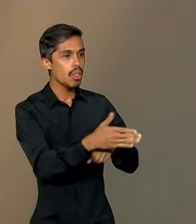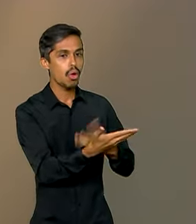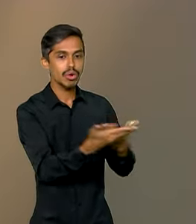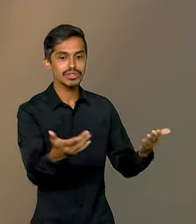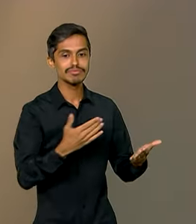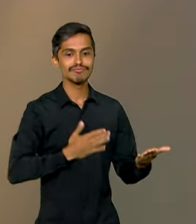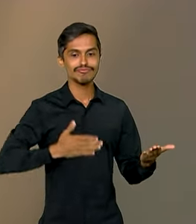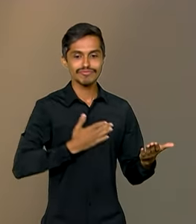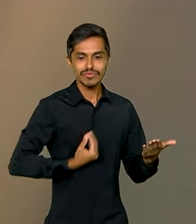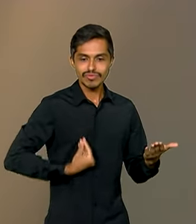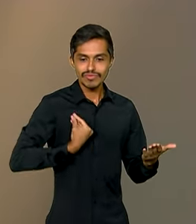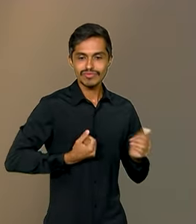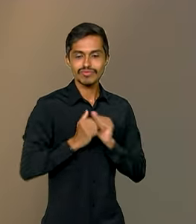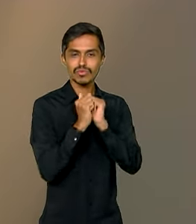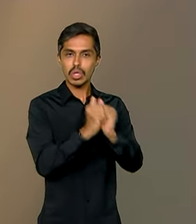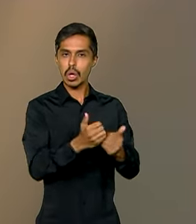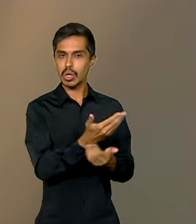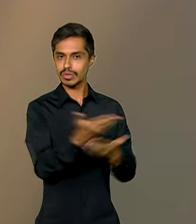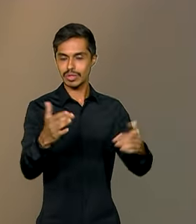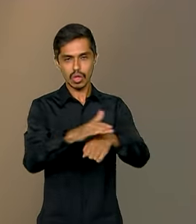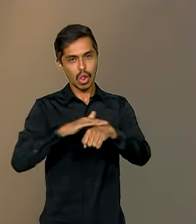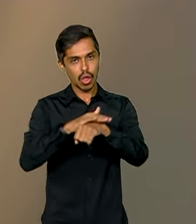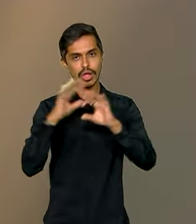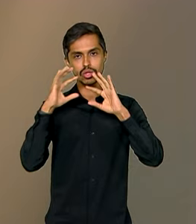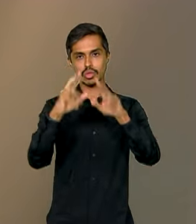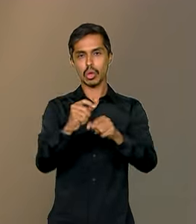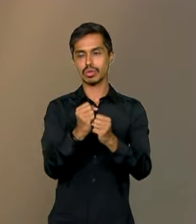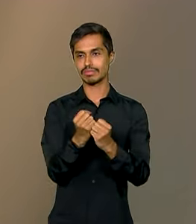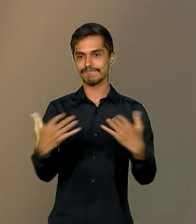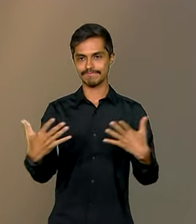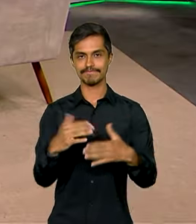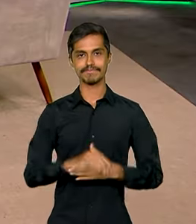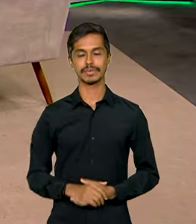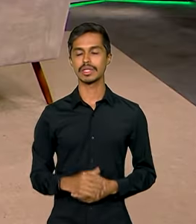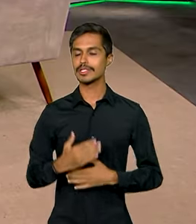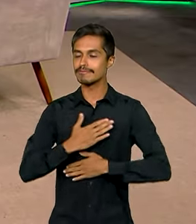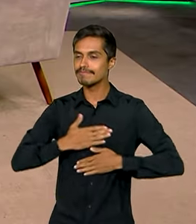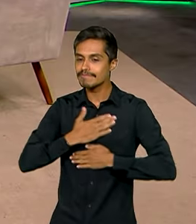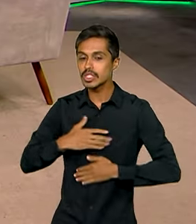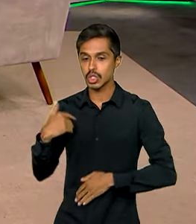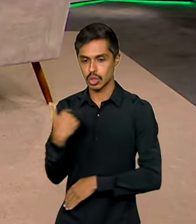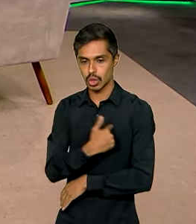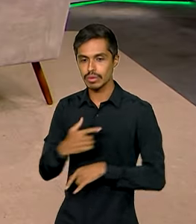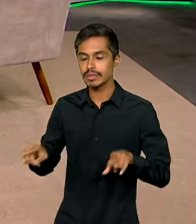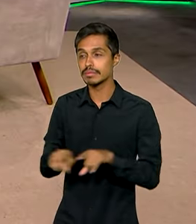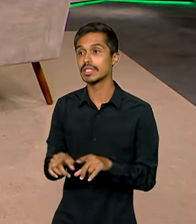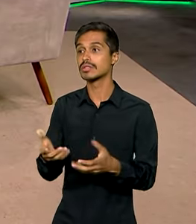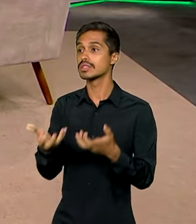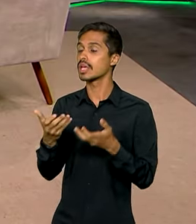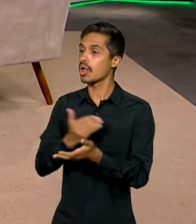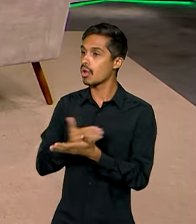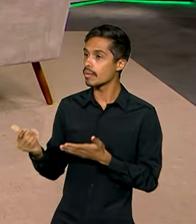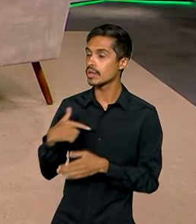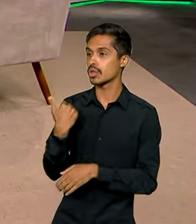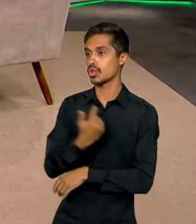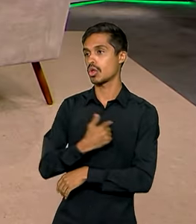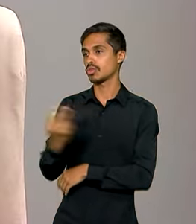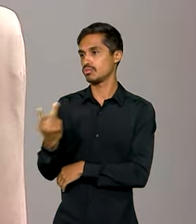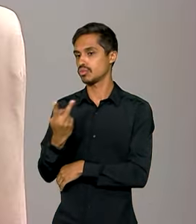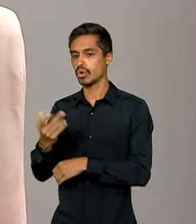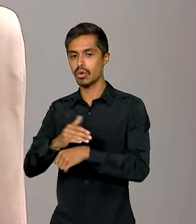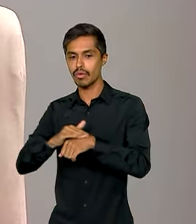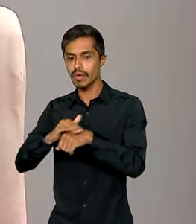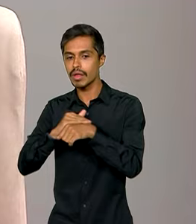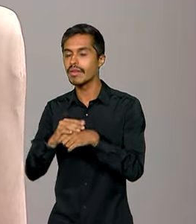um prazer poder conversar com você e com todos que nos acompanham. Prazer é nosso também. E eu quero começar a nossa conversa,